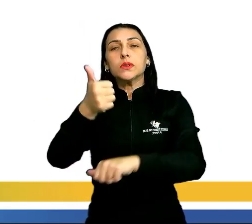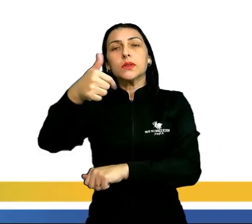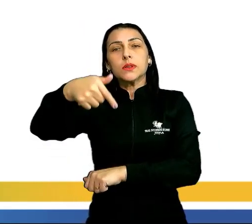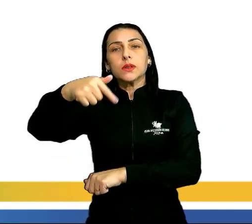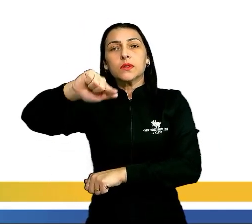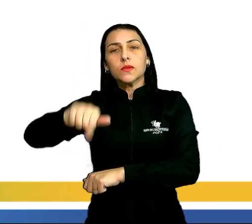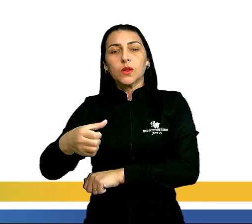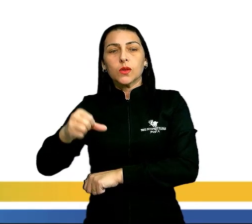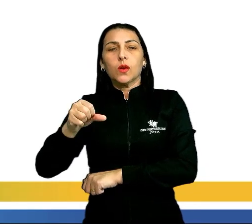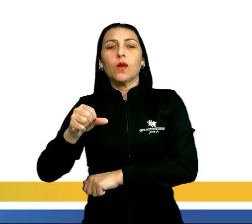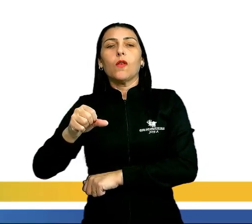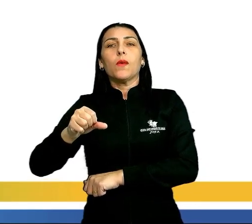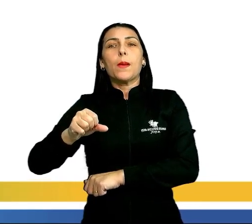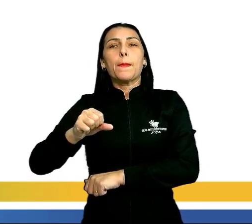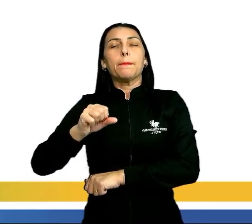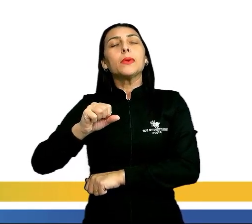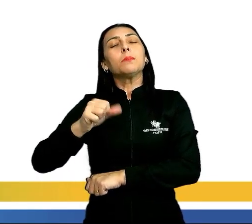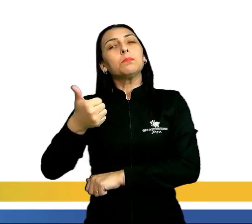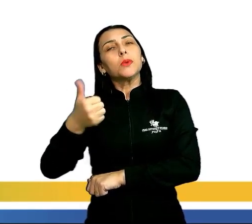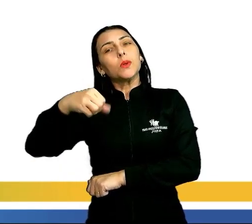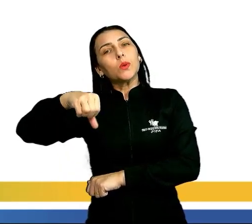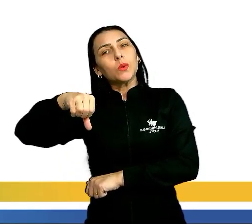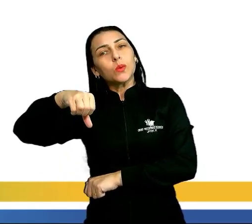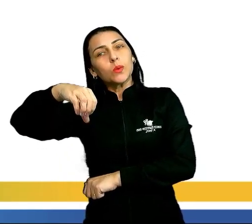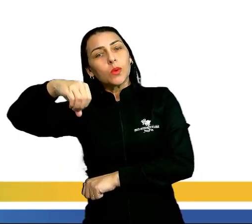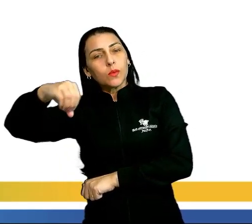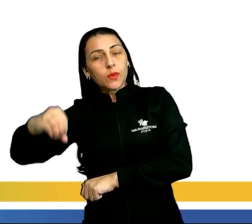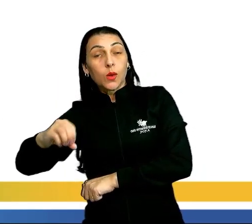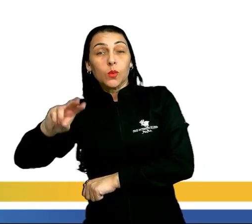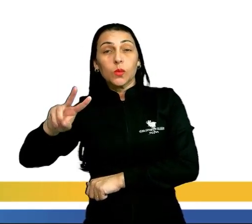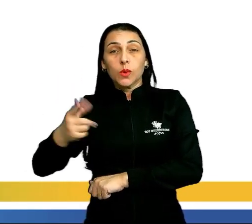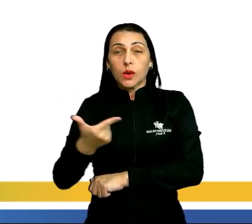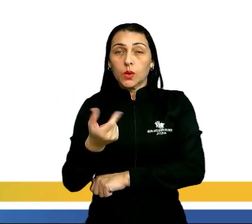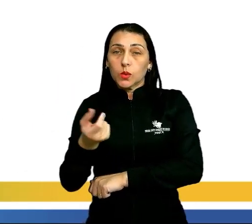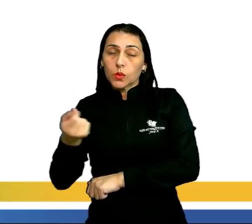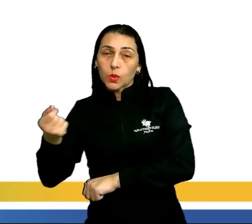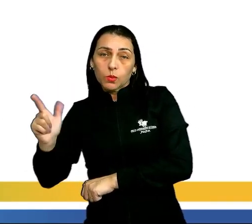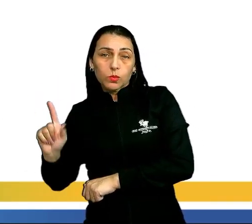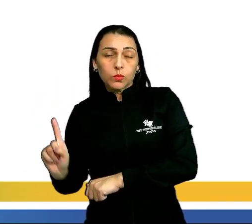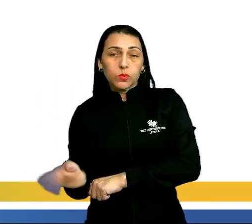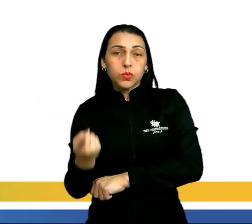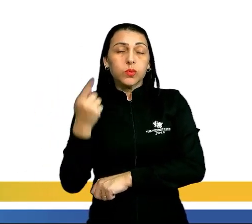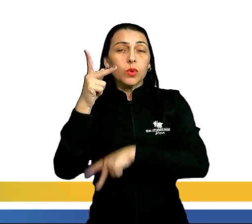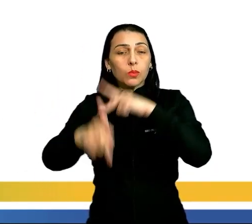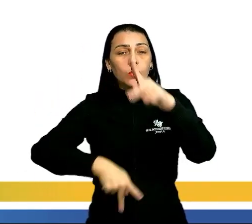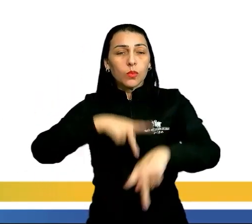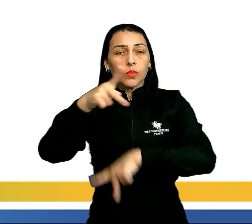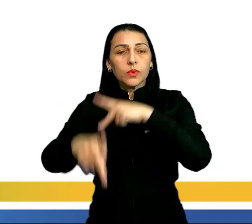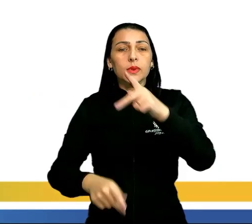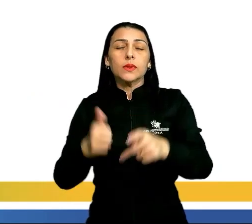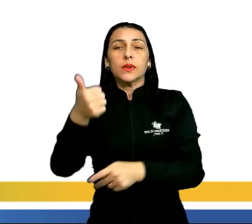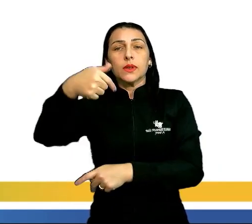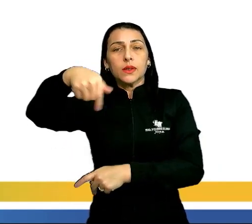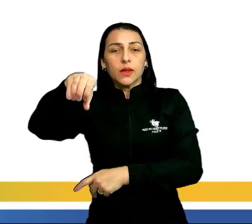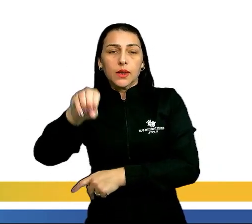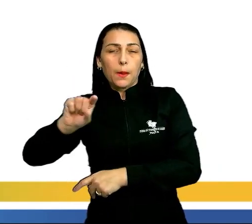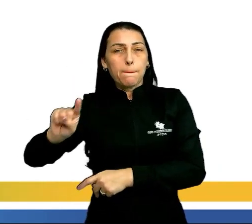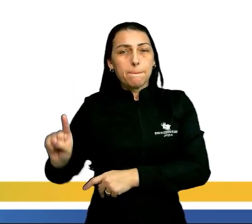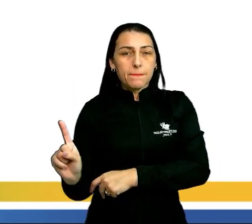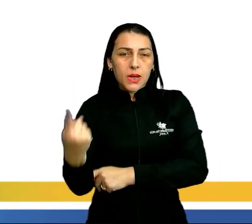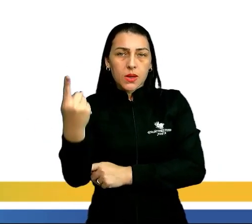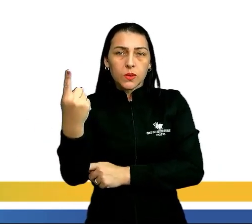milhões em 1900 e no ano 2000, atingiu aí uma população de 170 milhões.